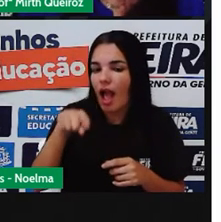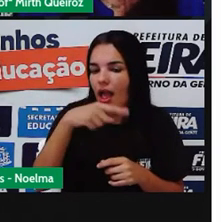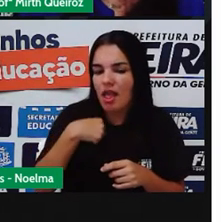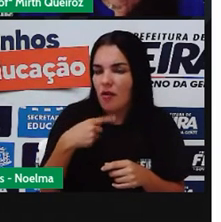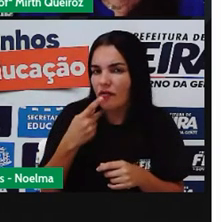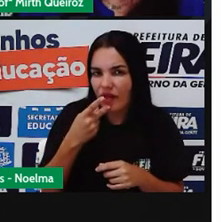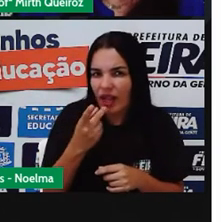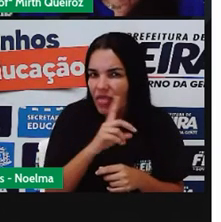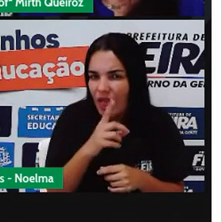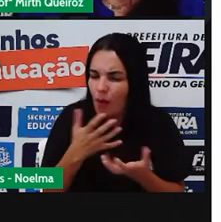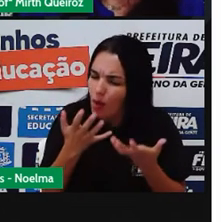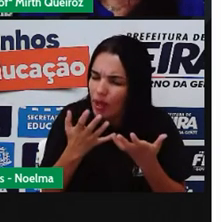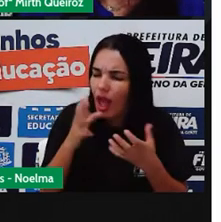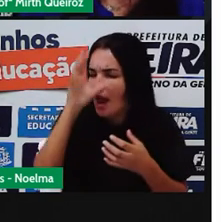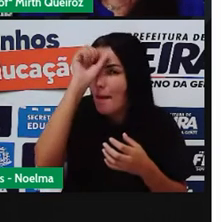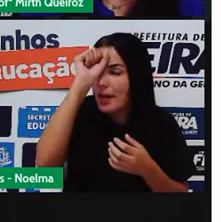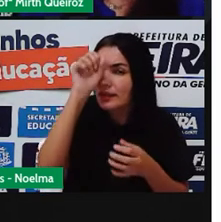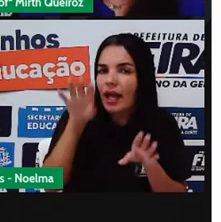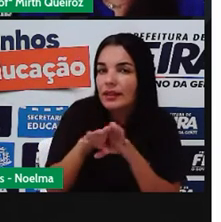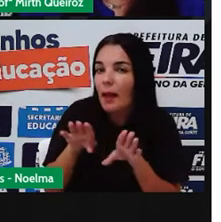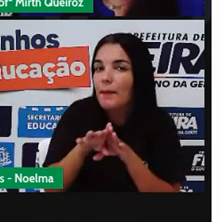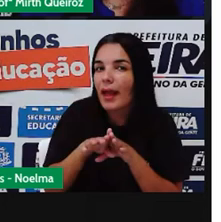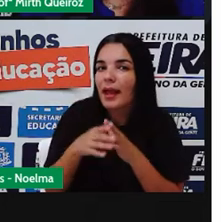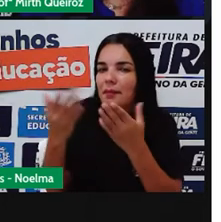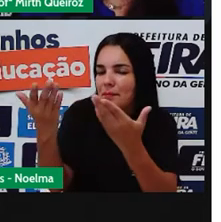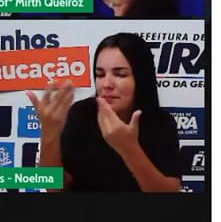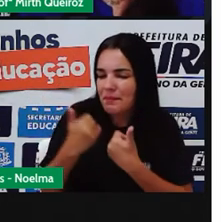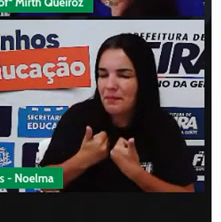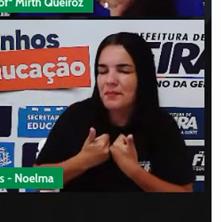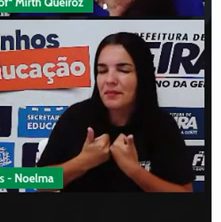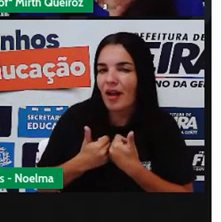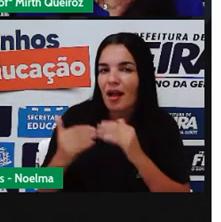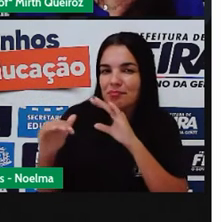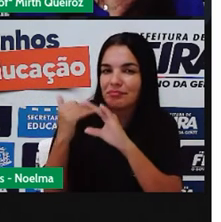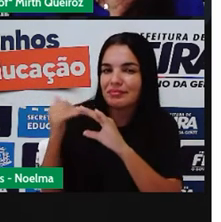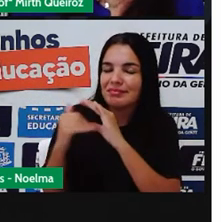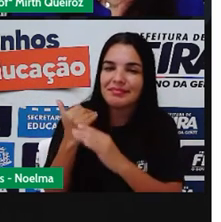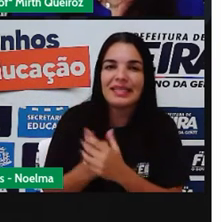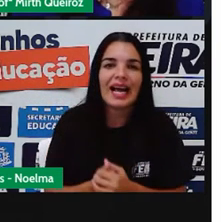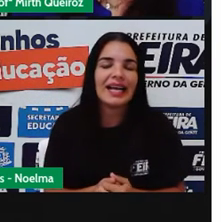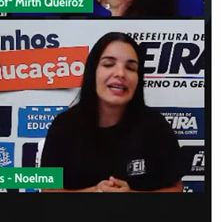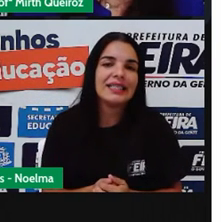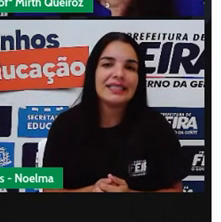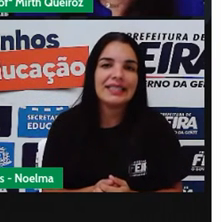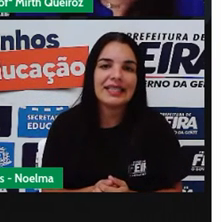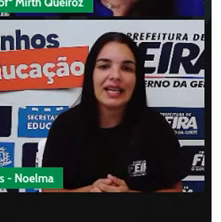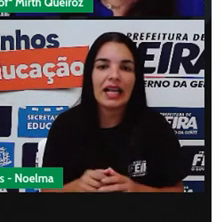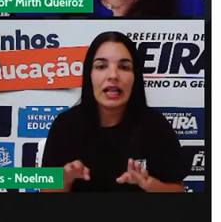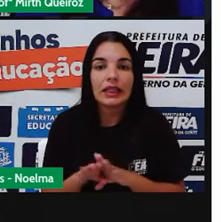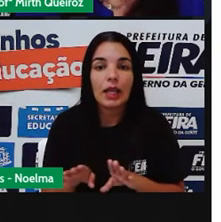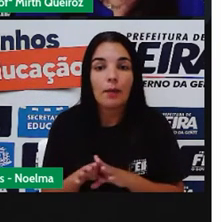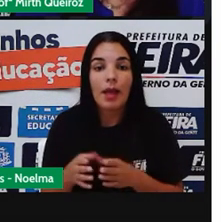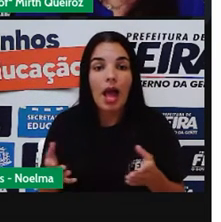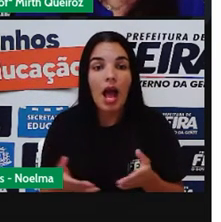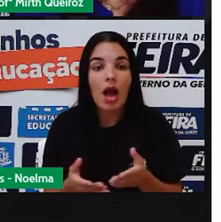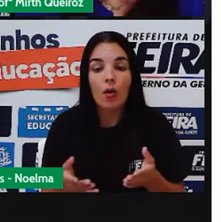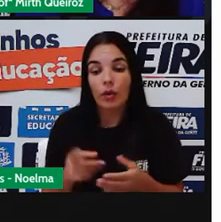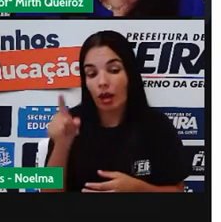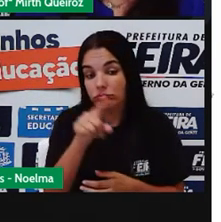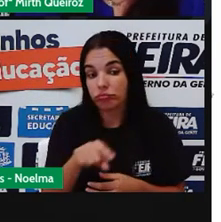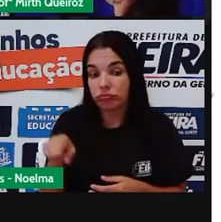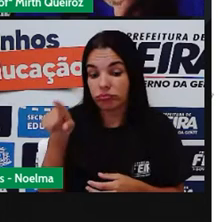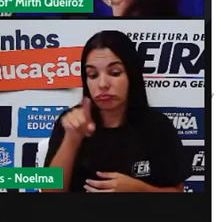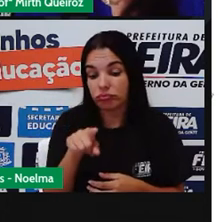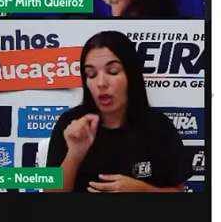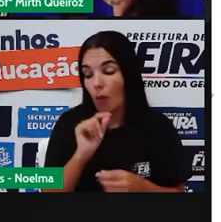aqui Me conte Eu quero aprender também esse tipo de brincadeira E pra isso Agora será com vocês